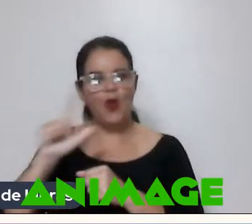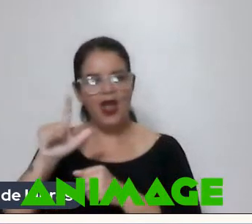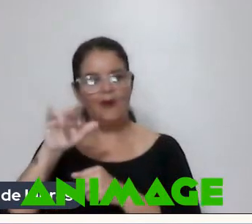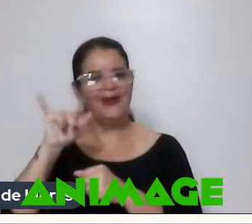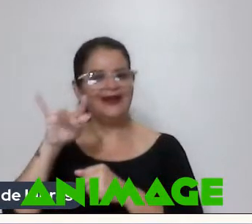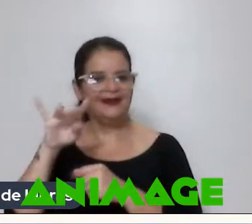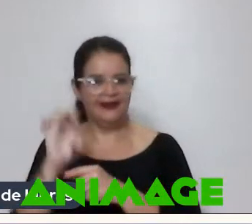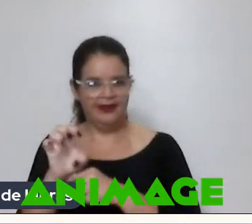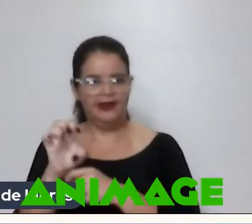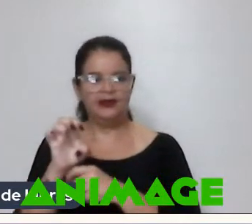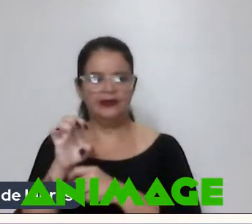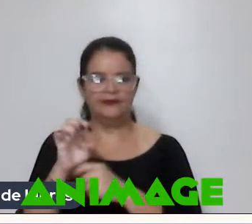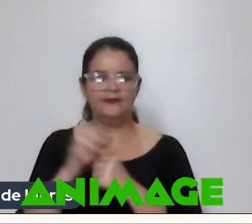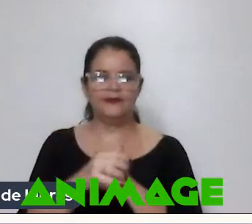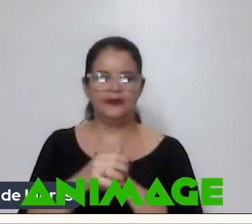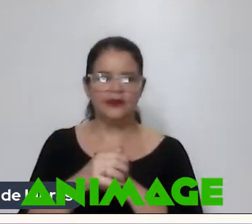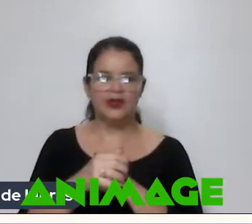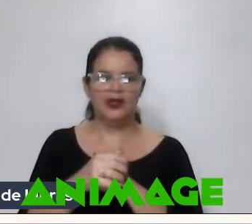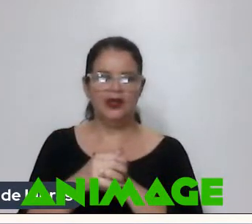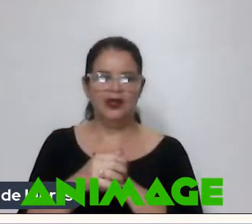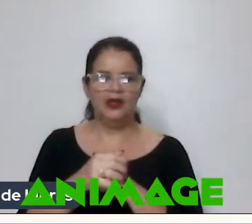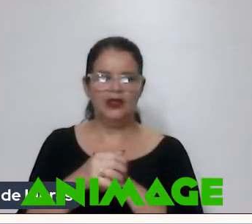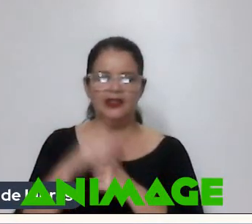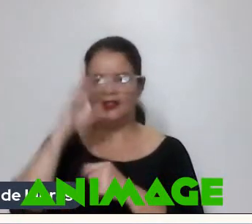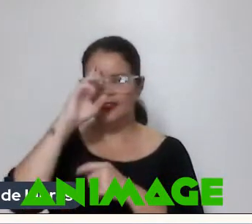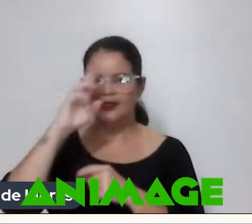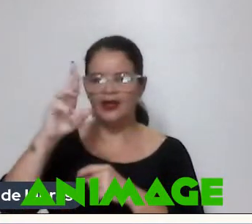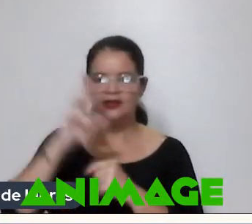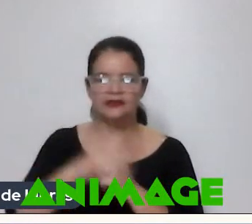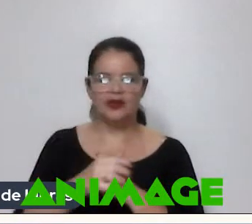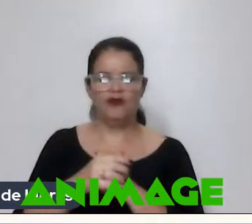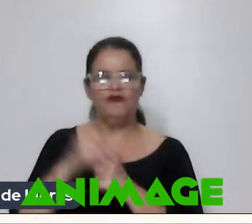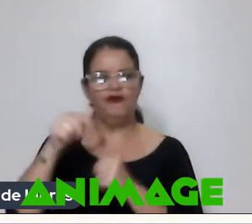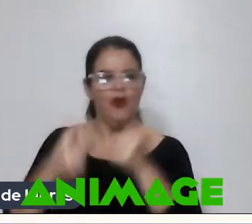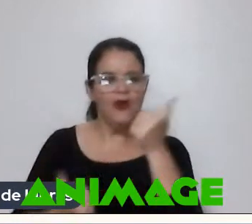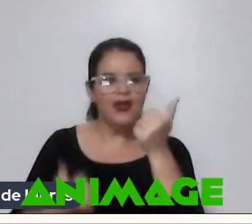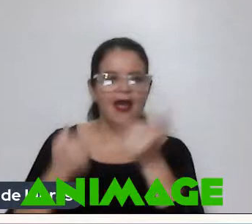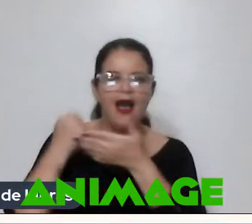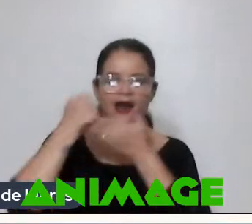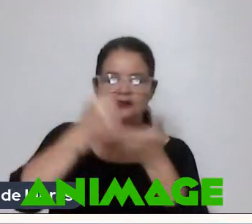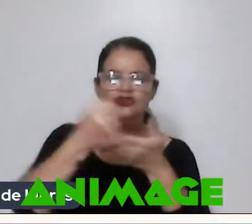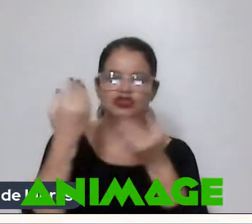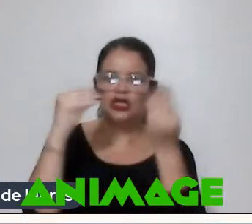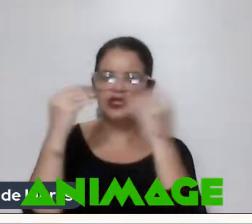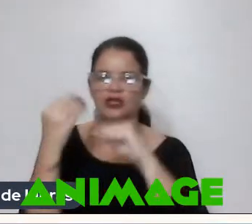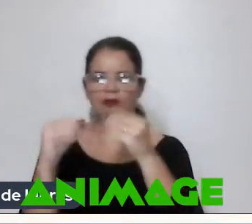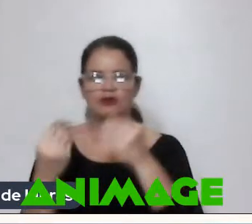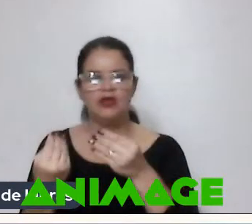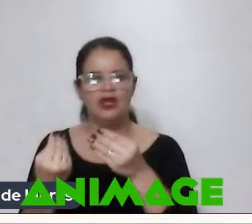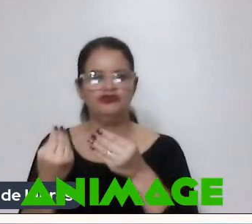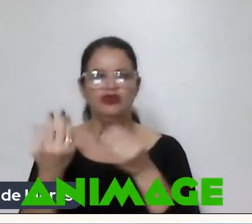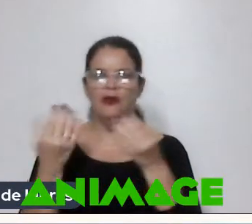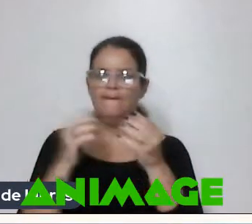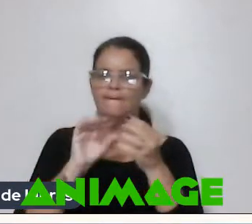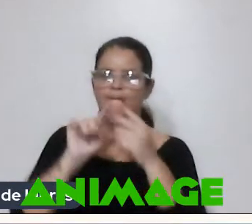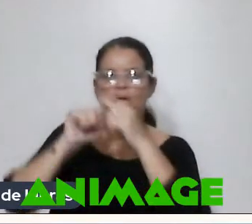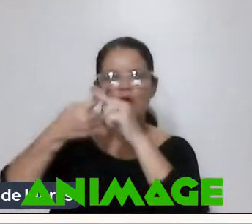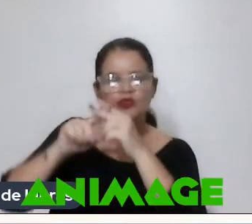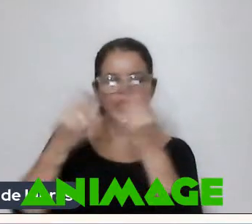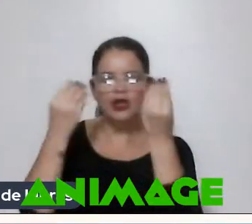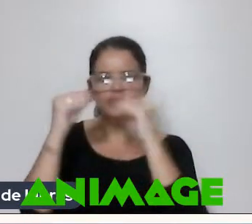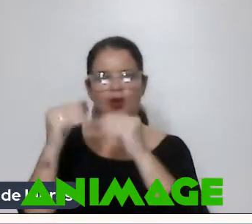foi Segundo assistente De direção Foi assistente De montagem Montador assistente A gente desenvolveu